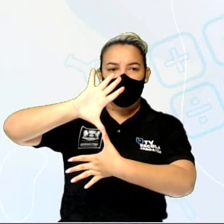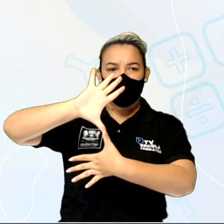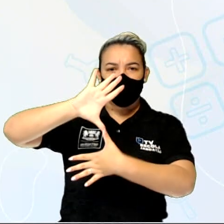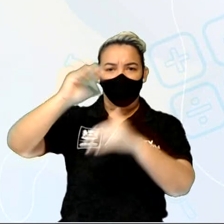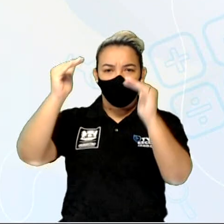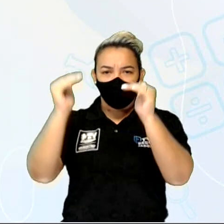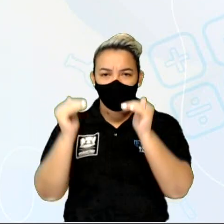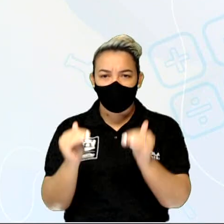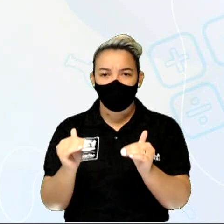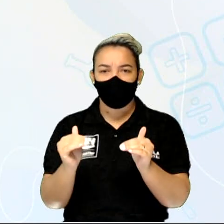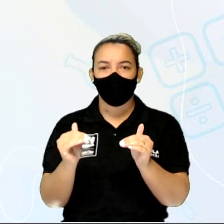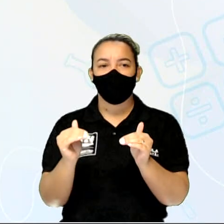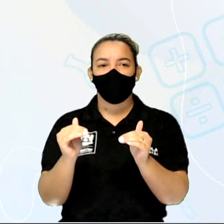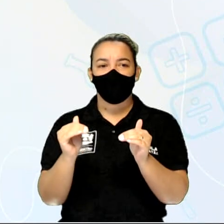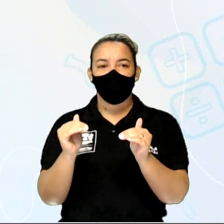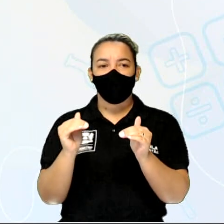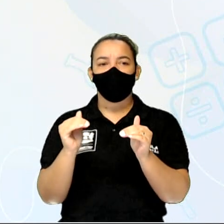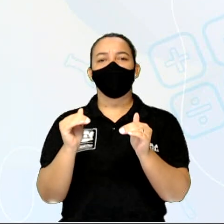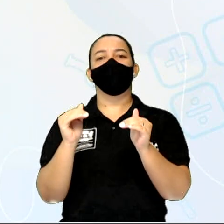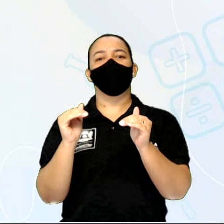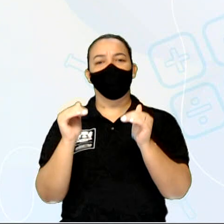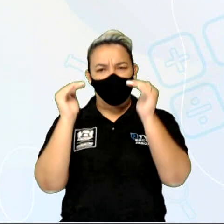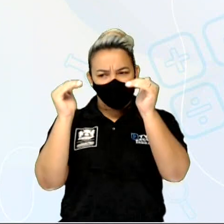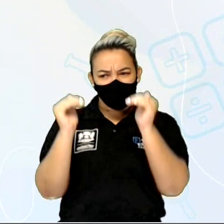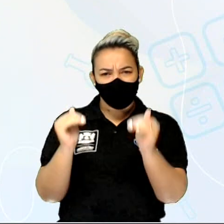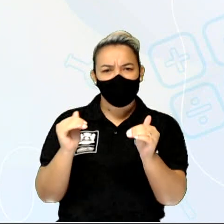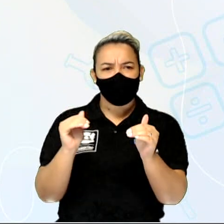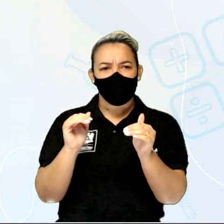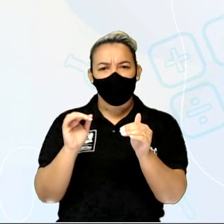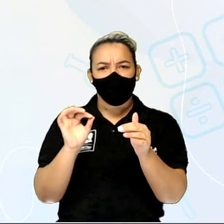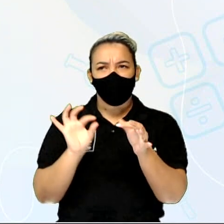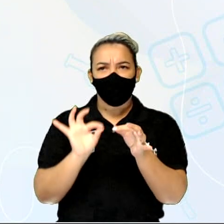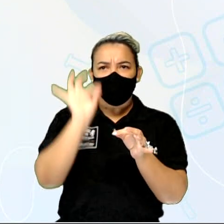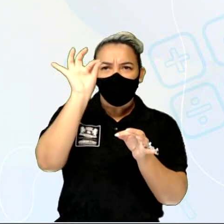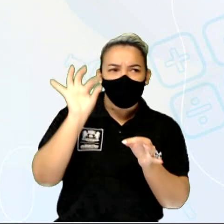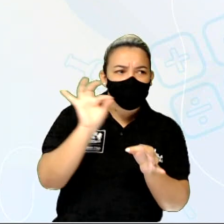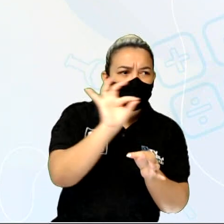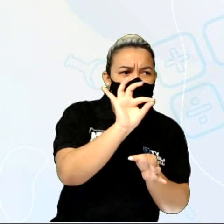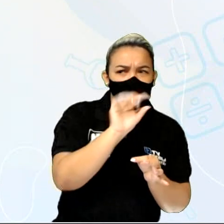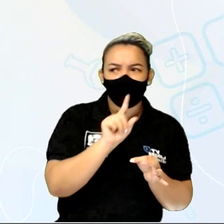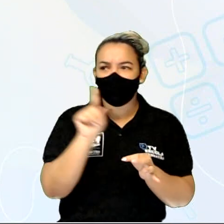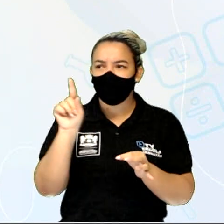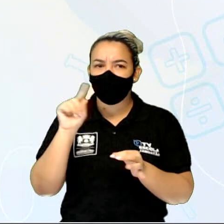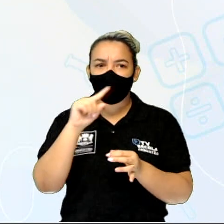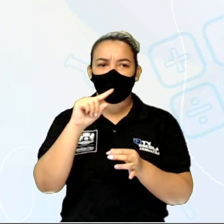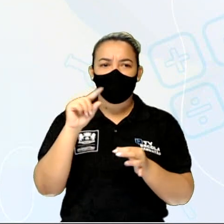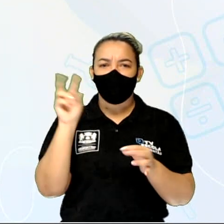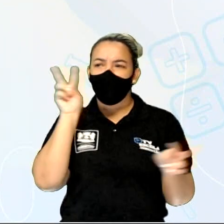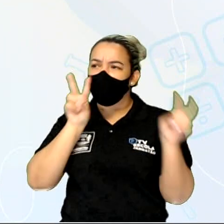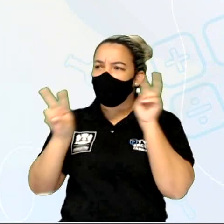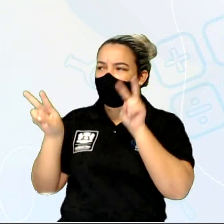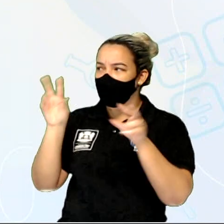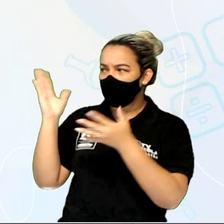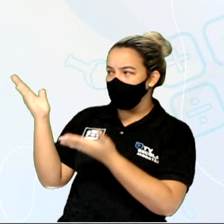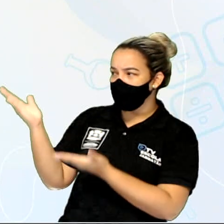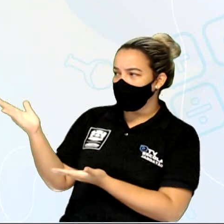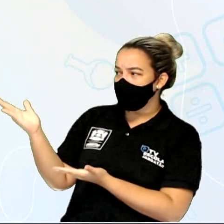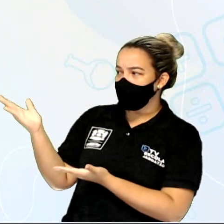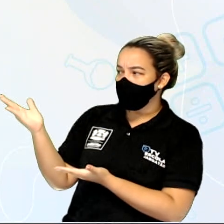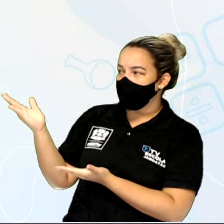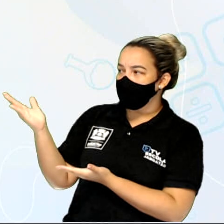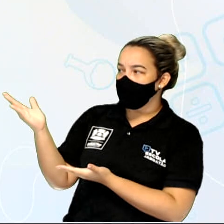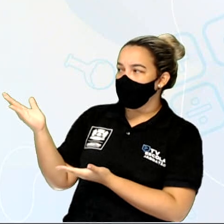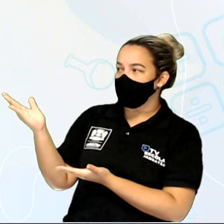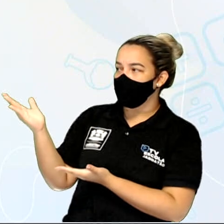identificando, criando um efeito de localização para vocês visualizarem o continente europeu.